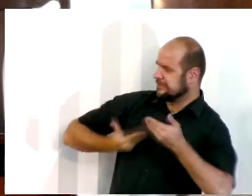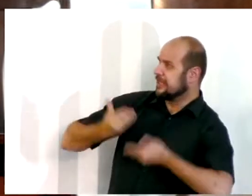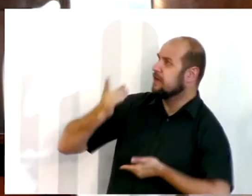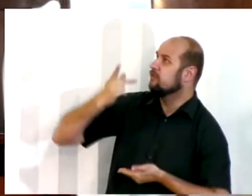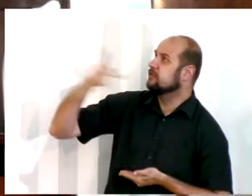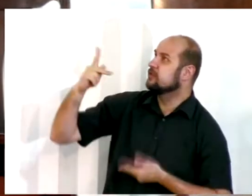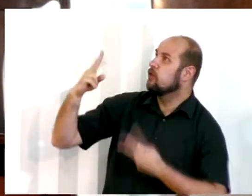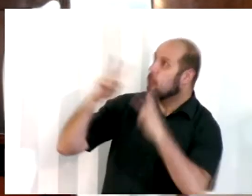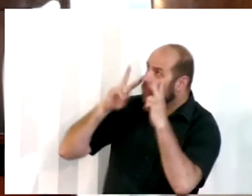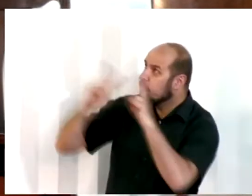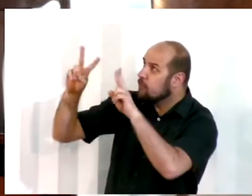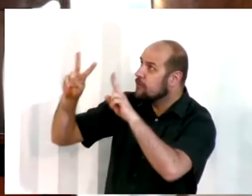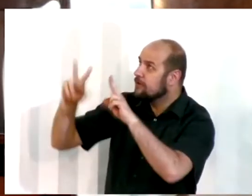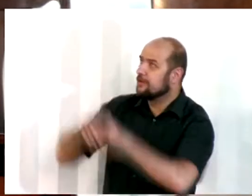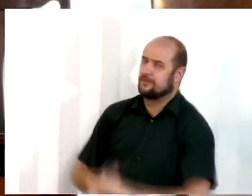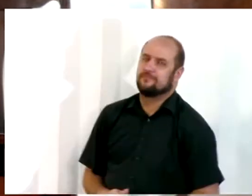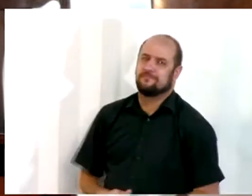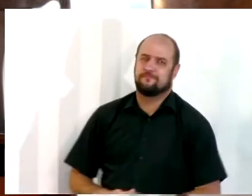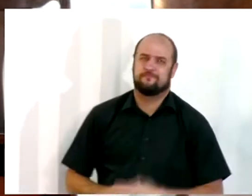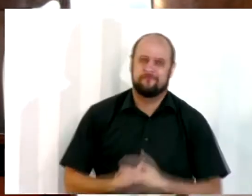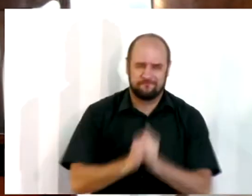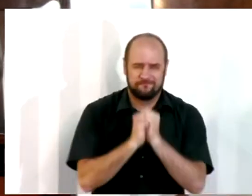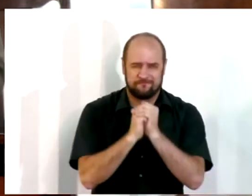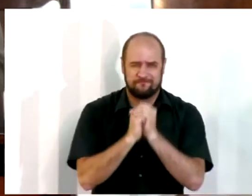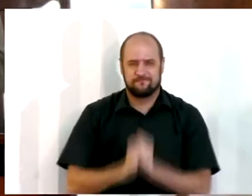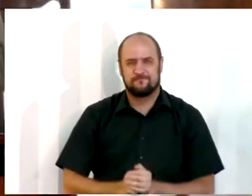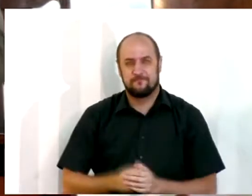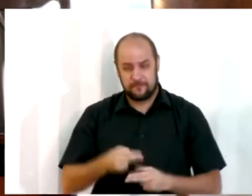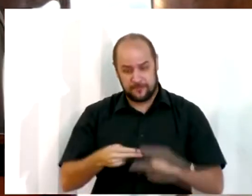Amém. Neemias, capítulo 8.